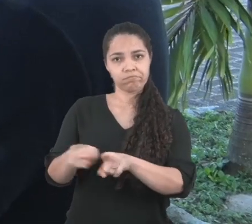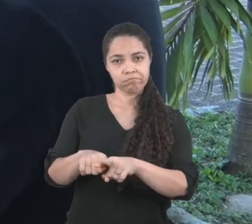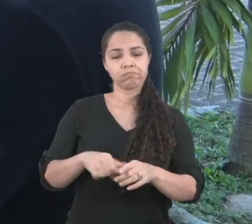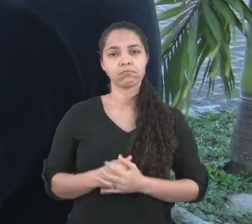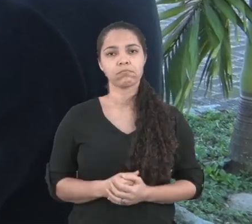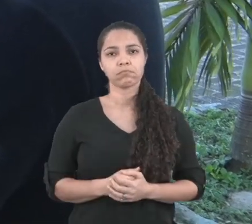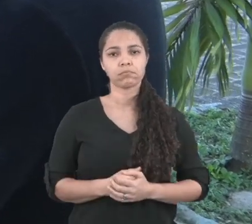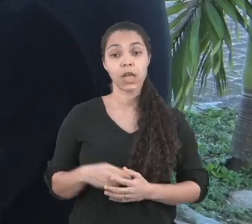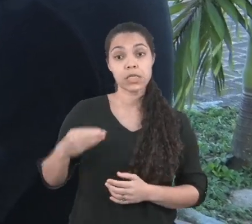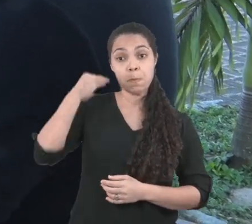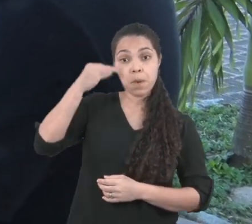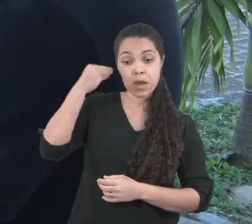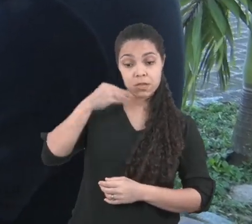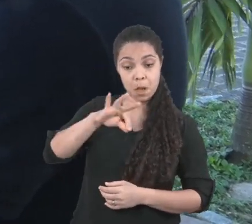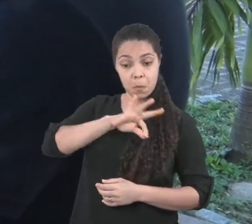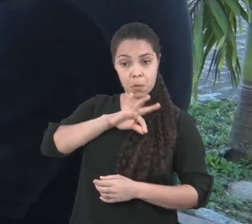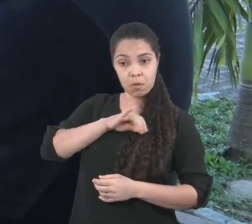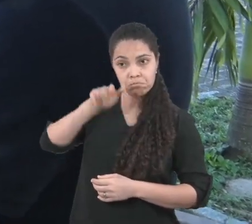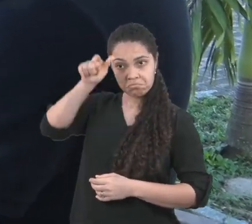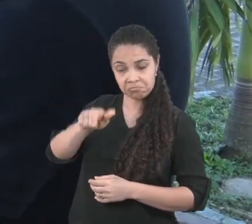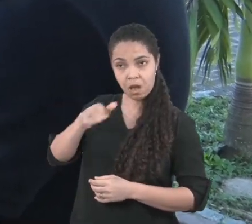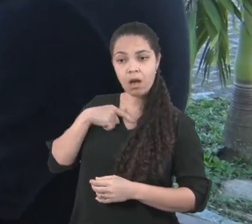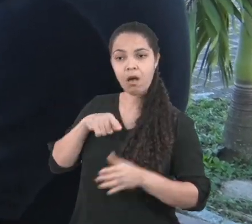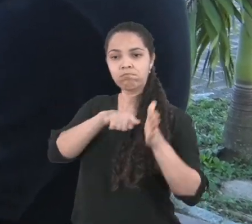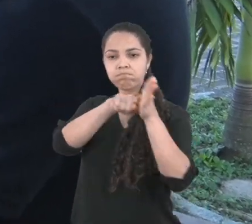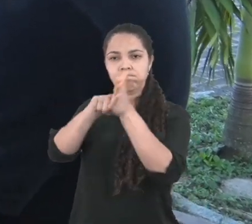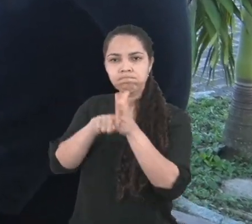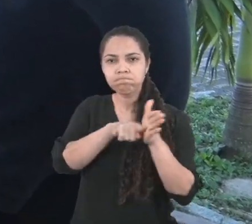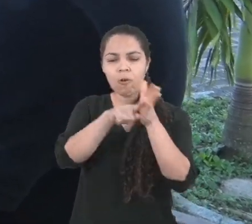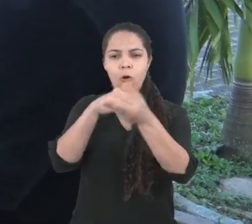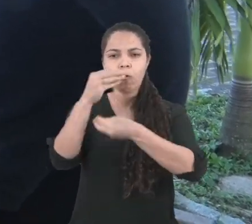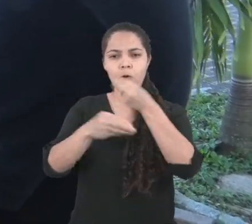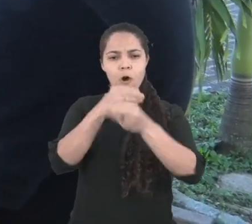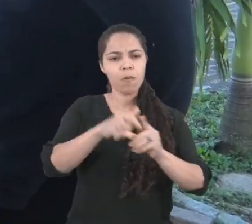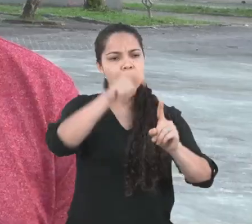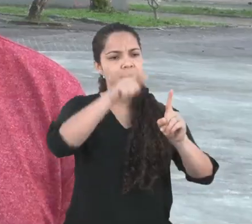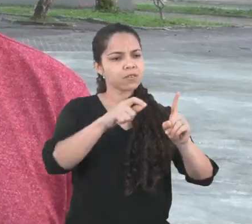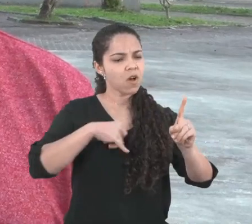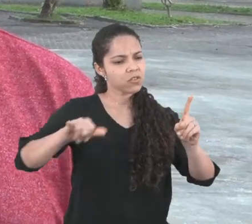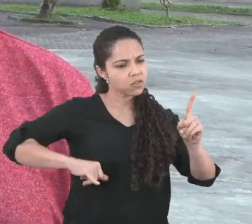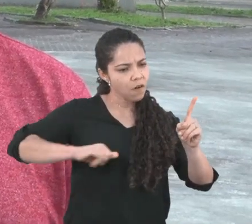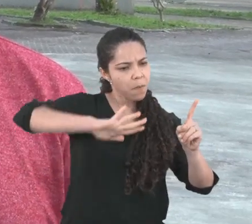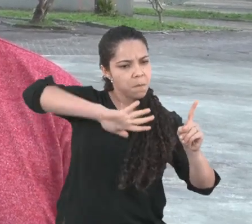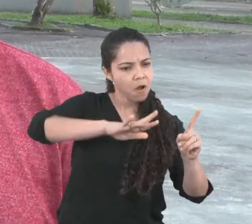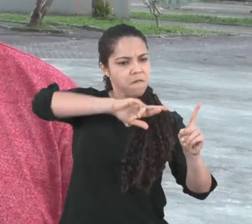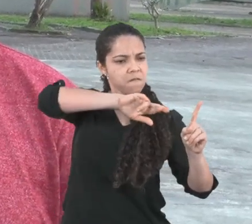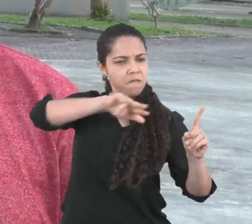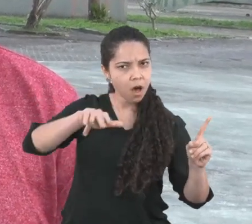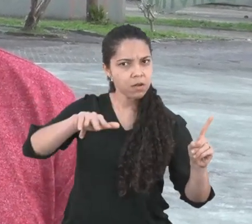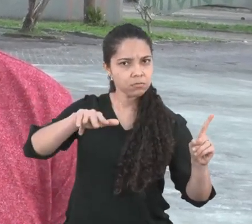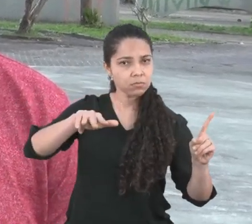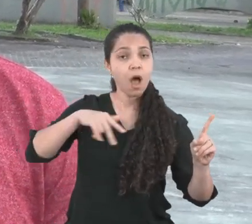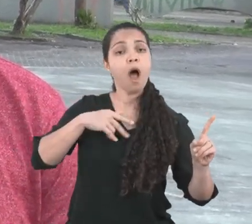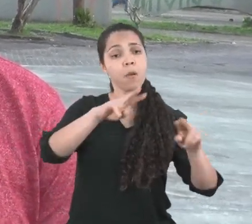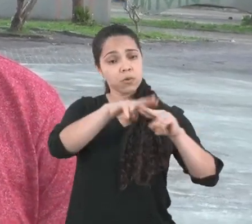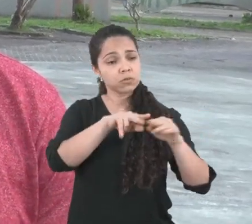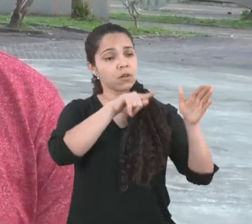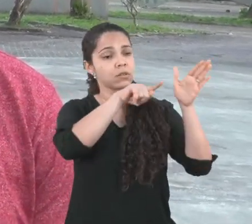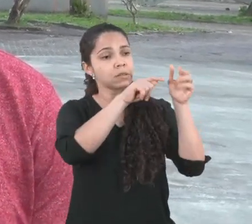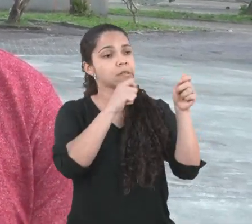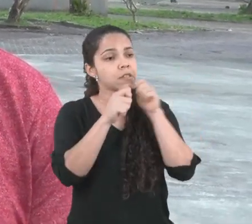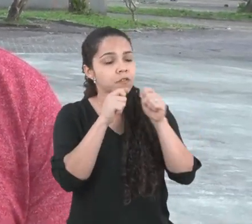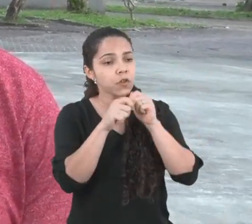experiência como militar levou Tiago a buscar respostas sobre o que é um sujeito interseccional. Para isso, ele entrevistou pessoas que se